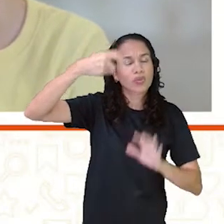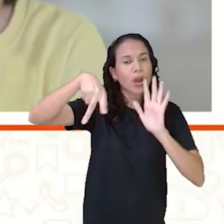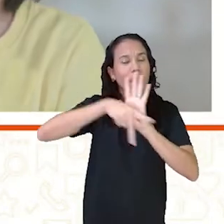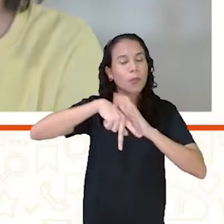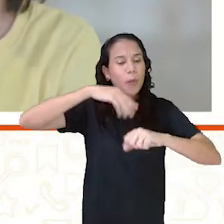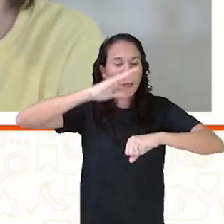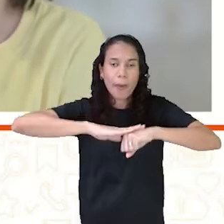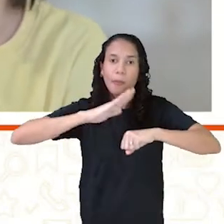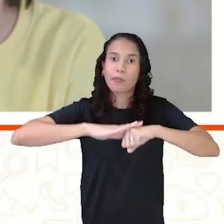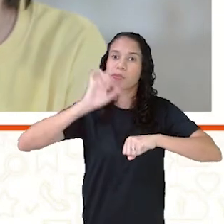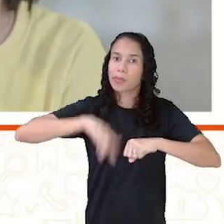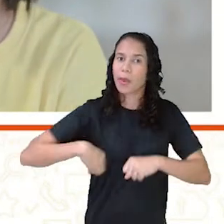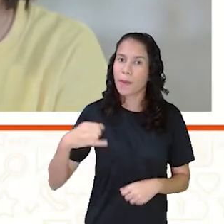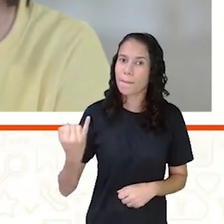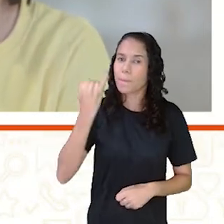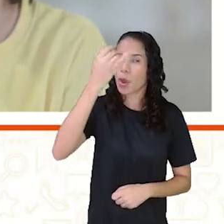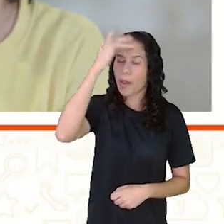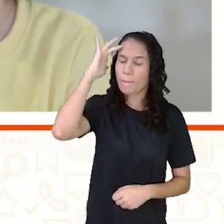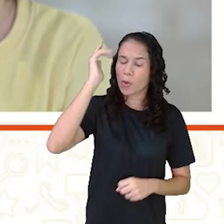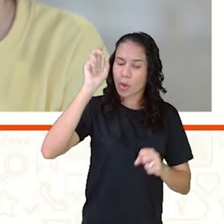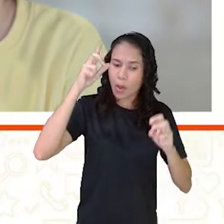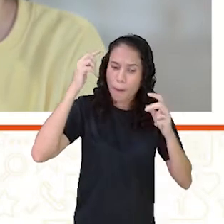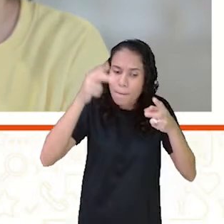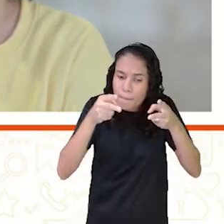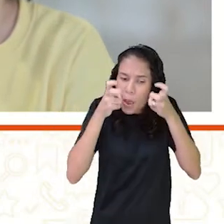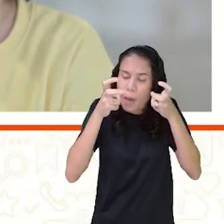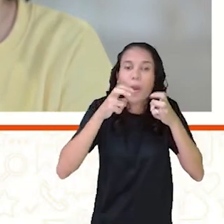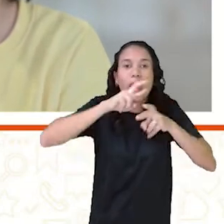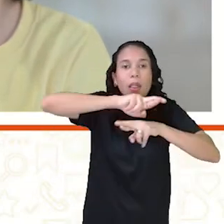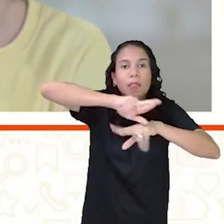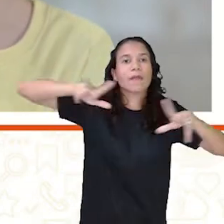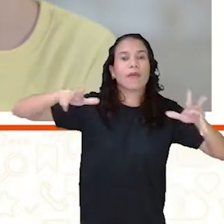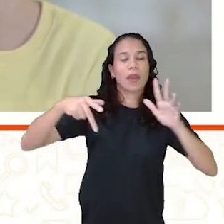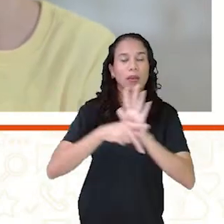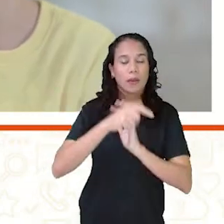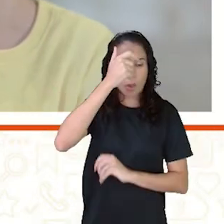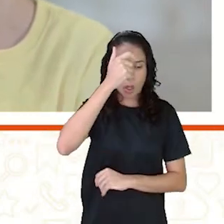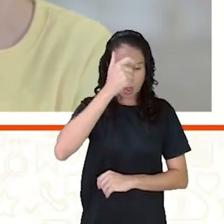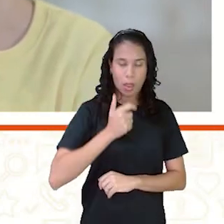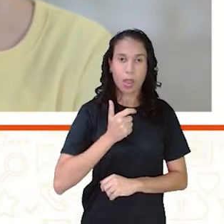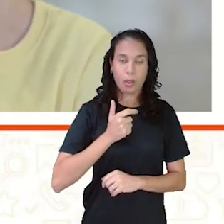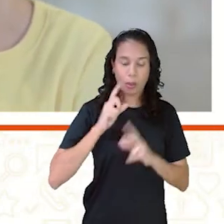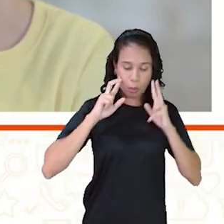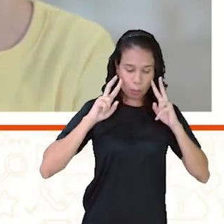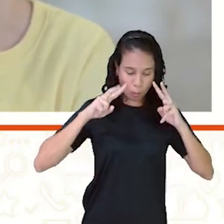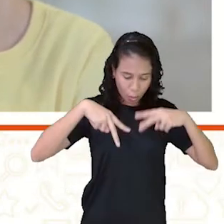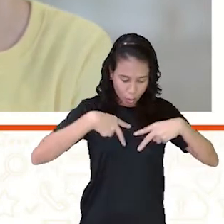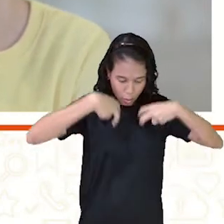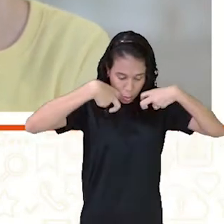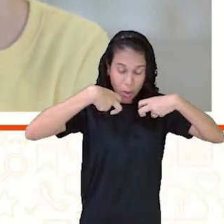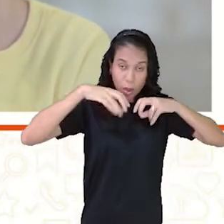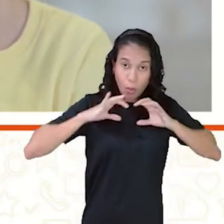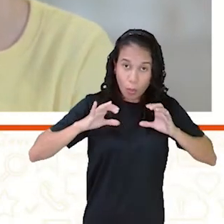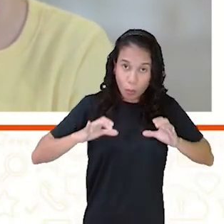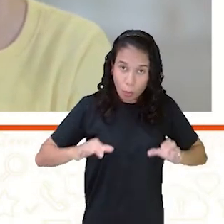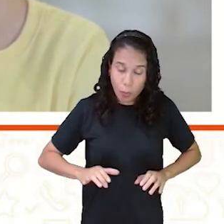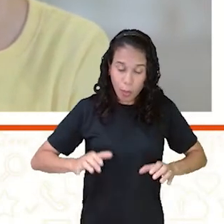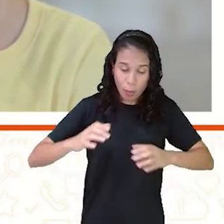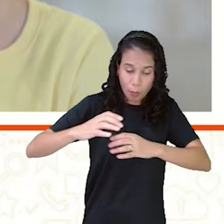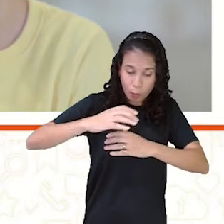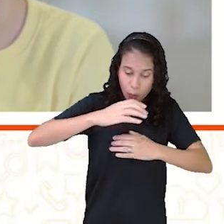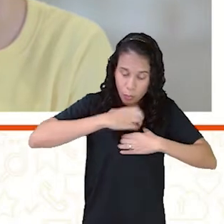importante que envolve estar ciente de diferentes aspectos do eu, incluindo traços, comportamentos e